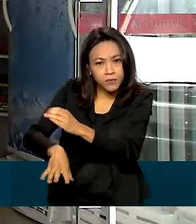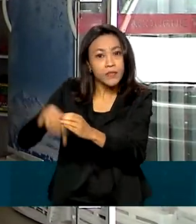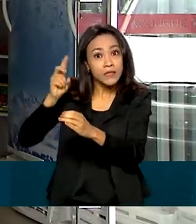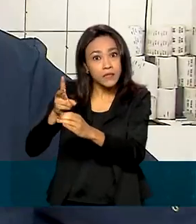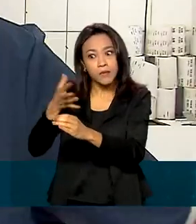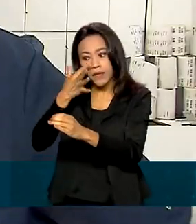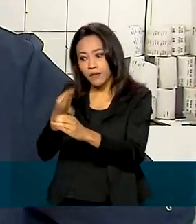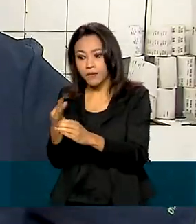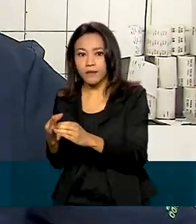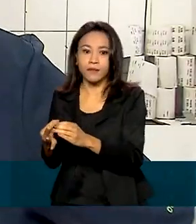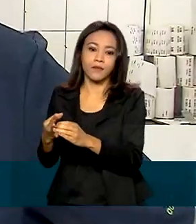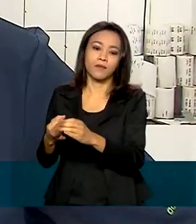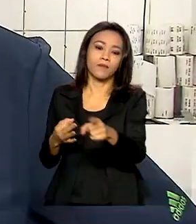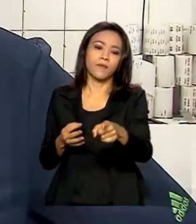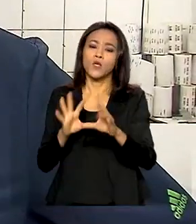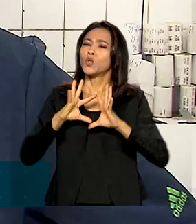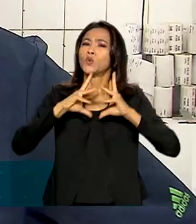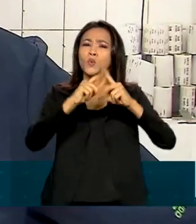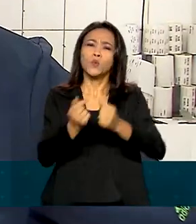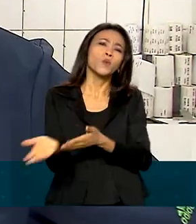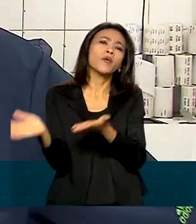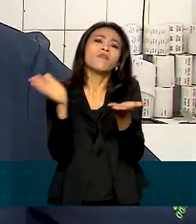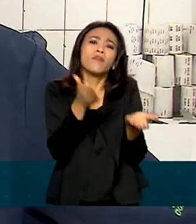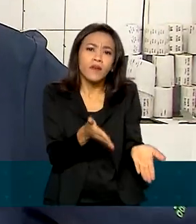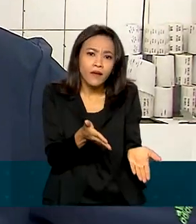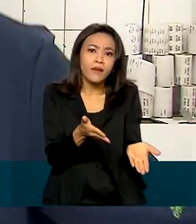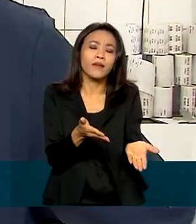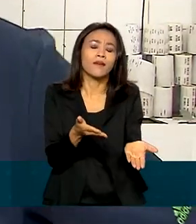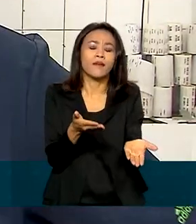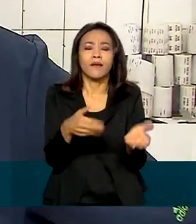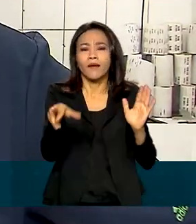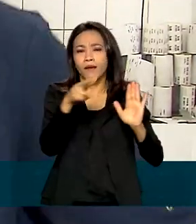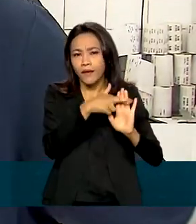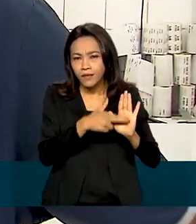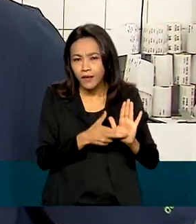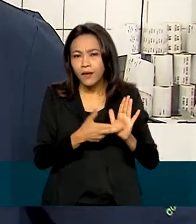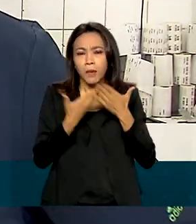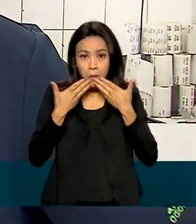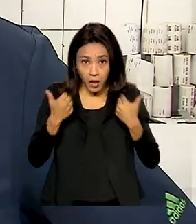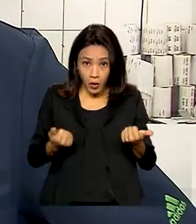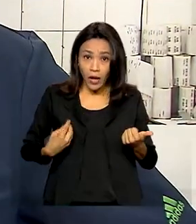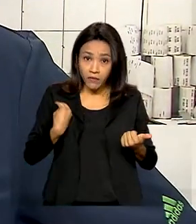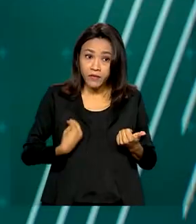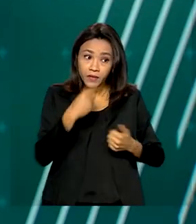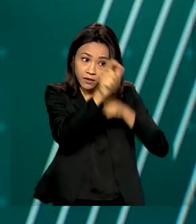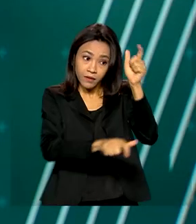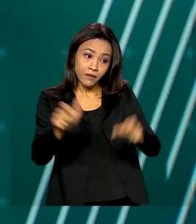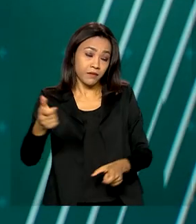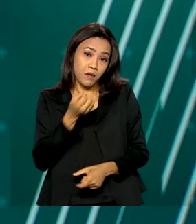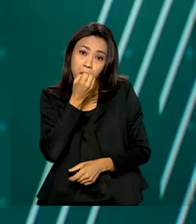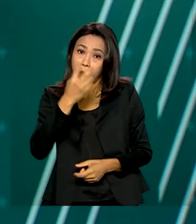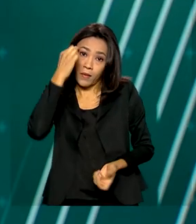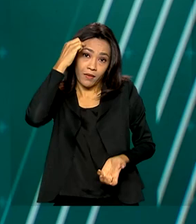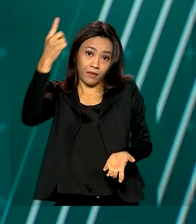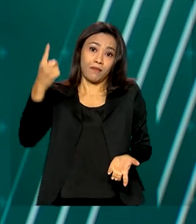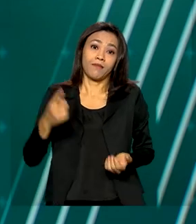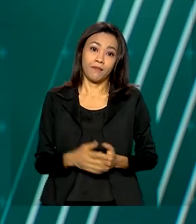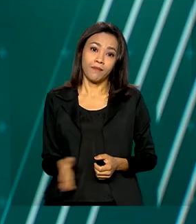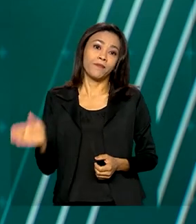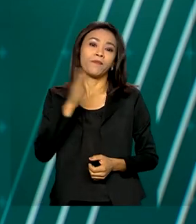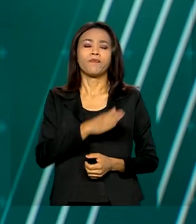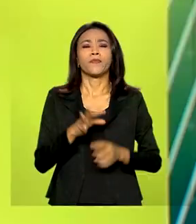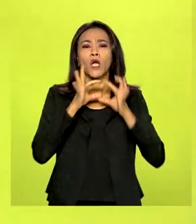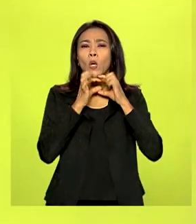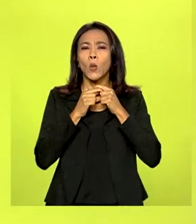é importante. Tudo aquilo que vem para beneficiar, para melhorar o consumidor é uma boa ideia. Coleiras,